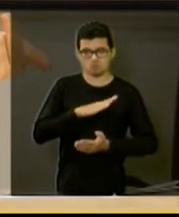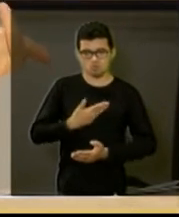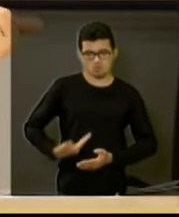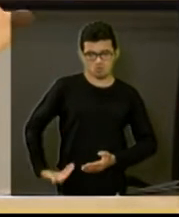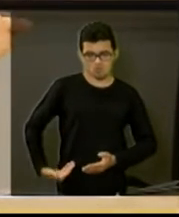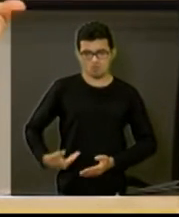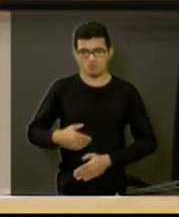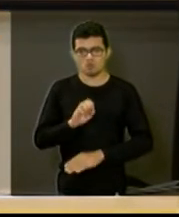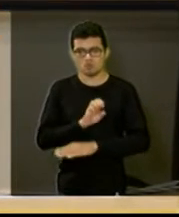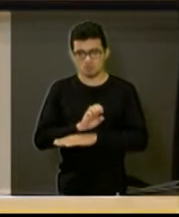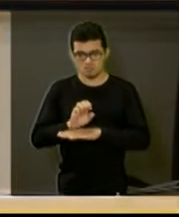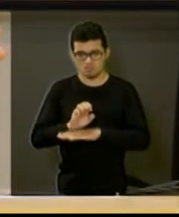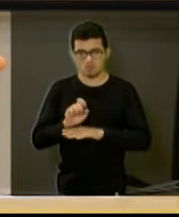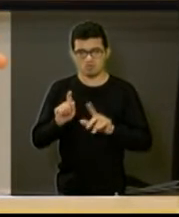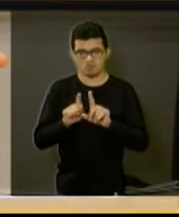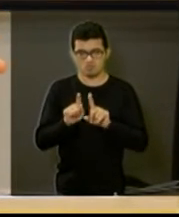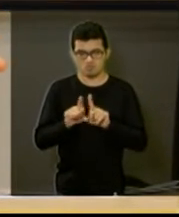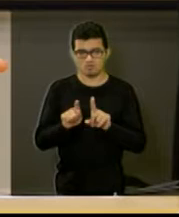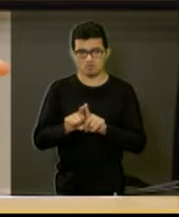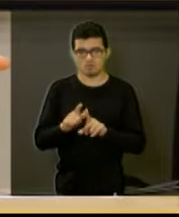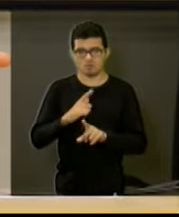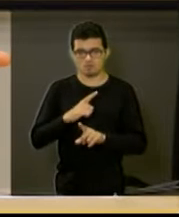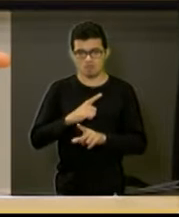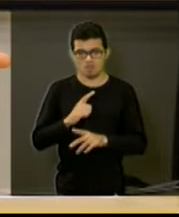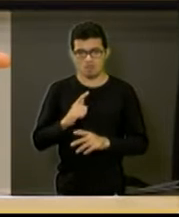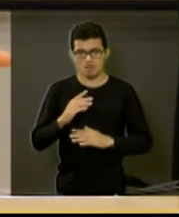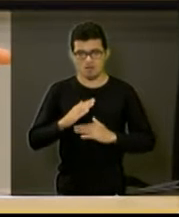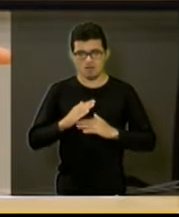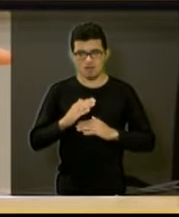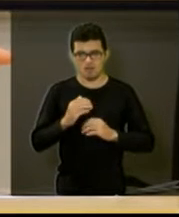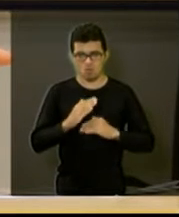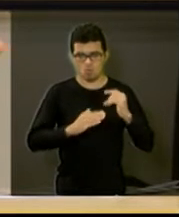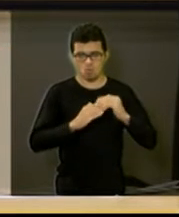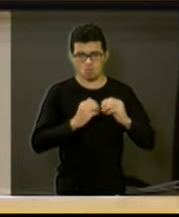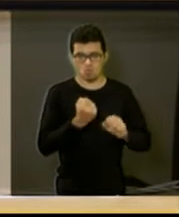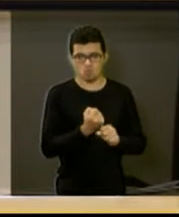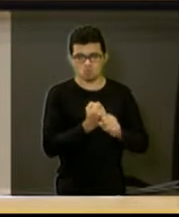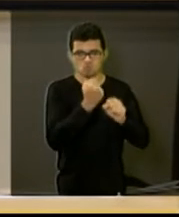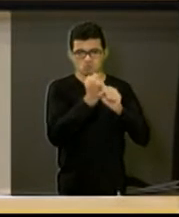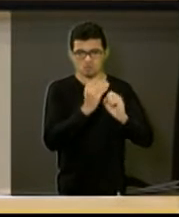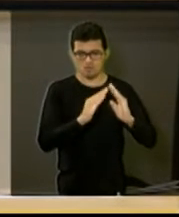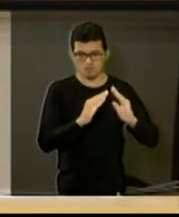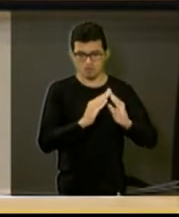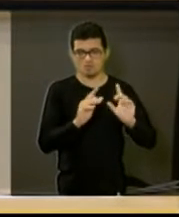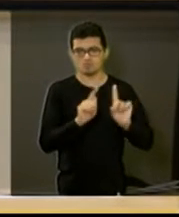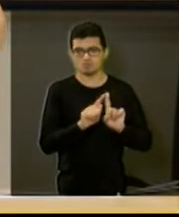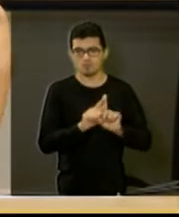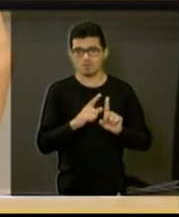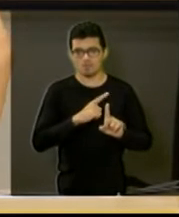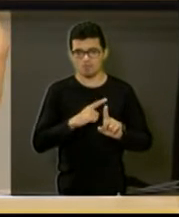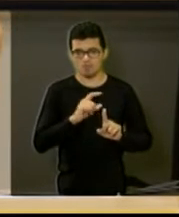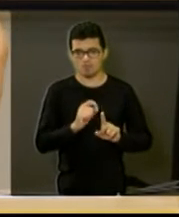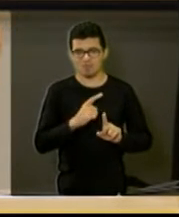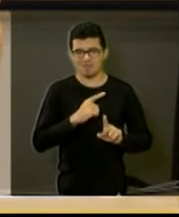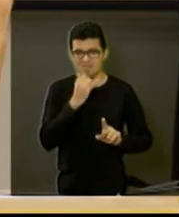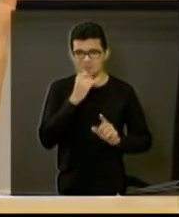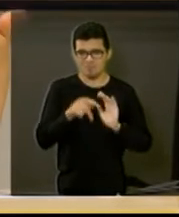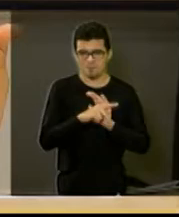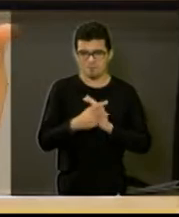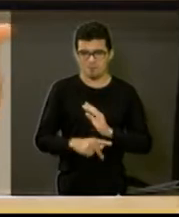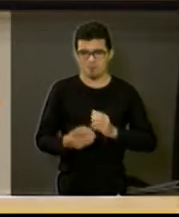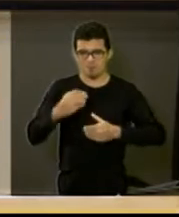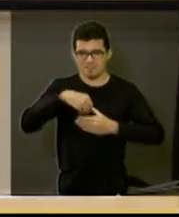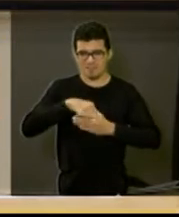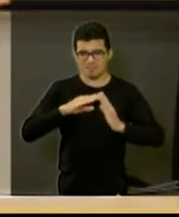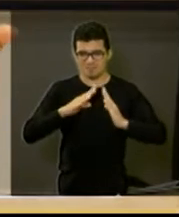questão da construção das casas, eles tiveram a doação dos móveis, de todos os